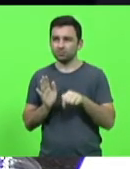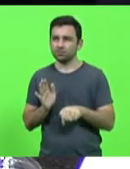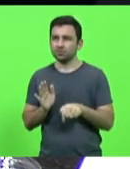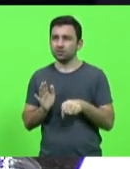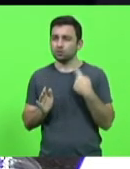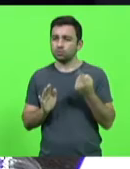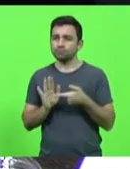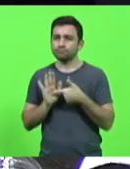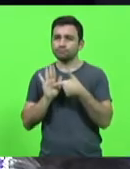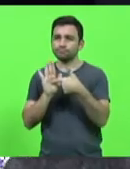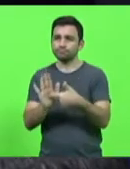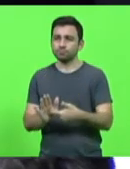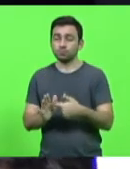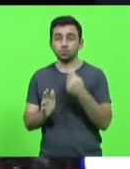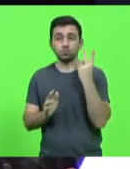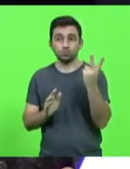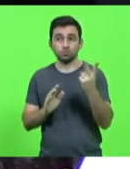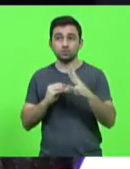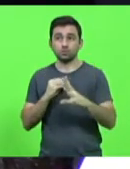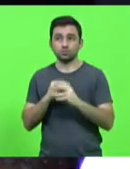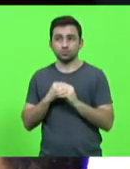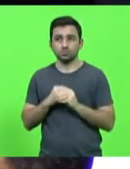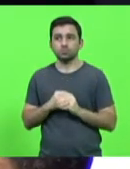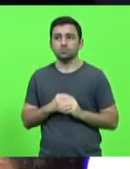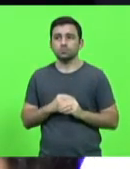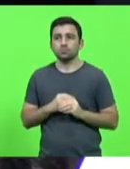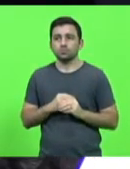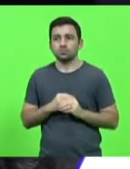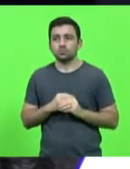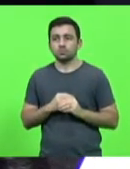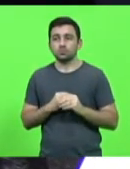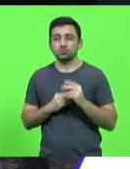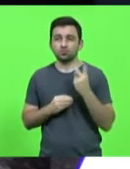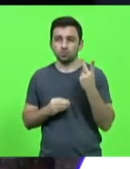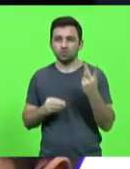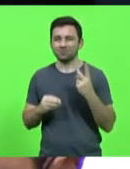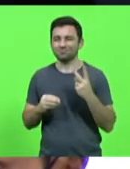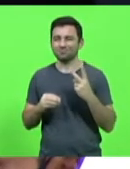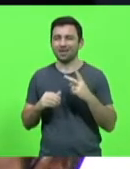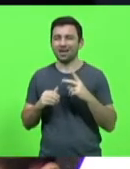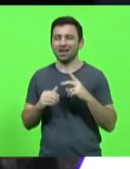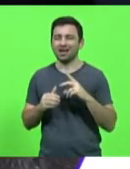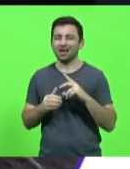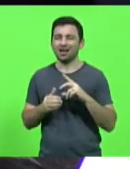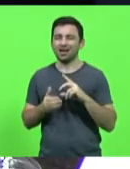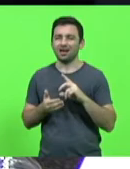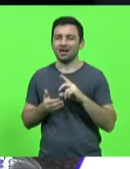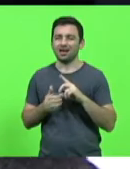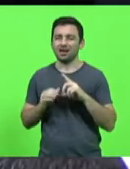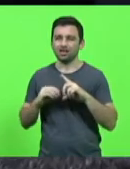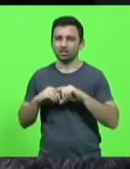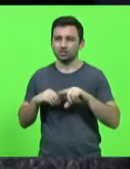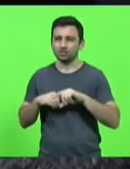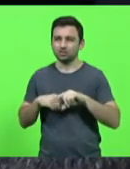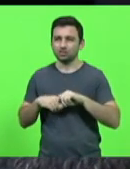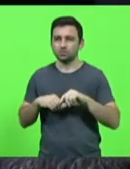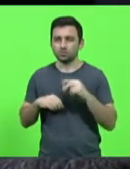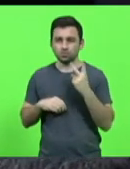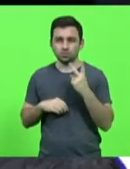duas emendas em dois artigos, e aí teve um pequeno equívoco aqui